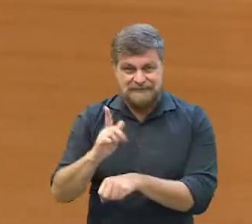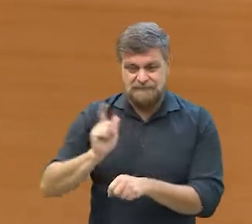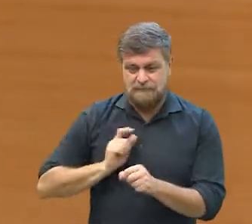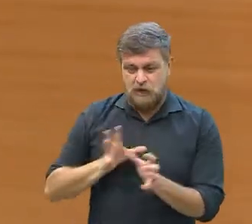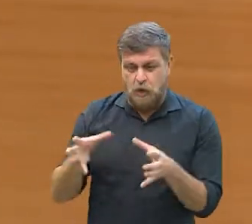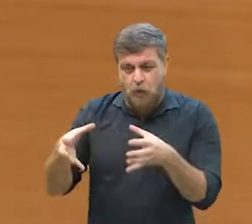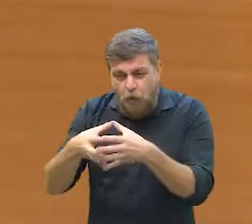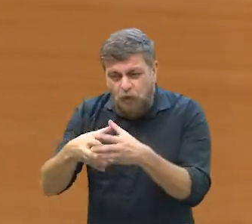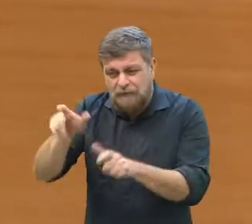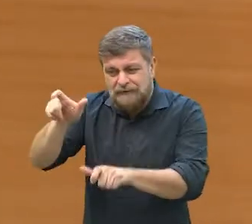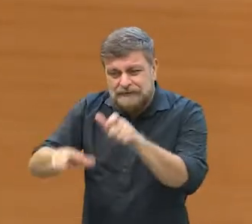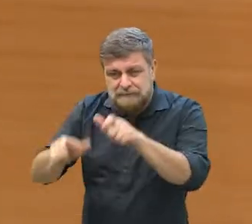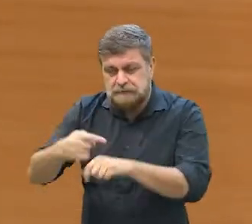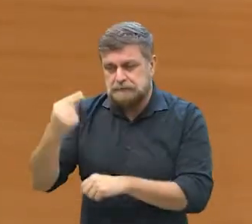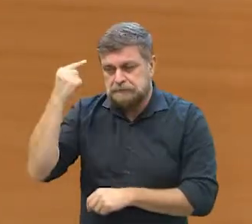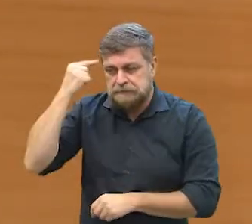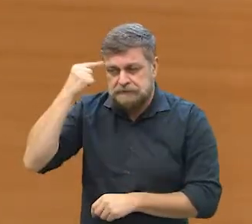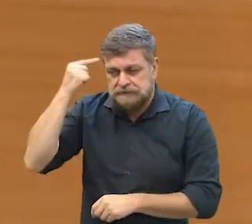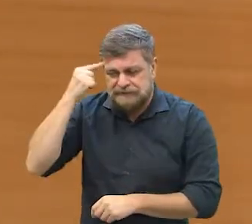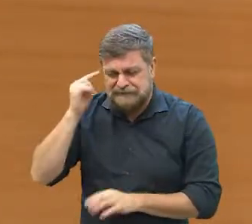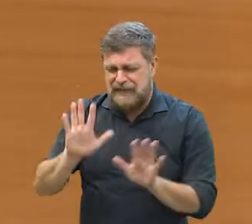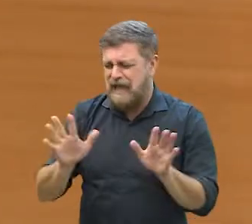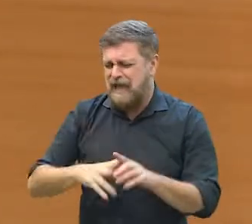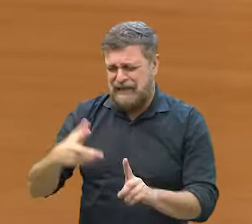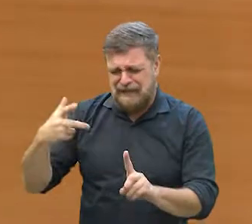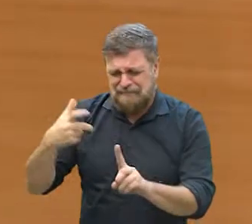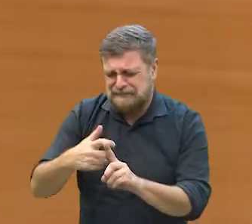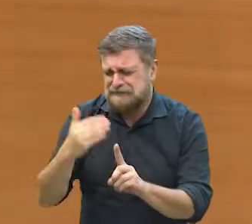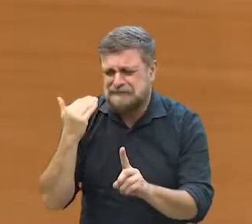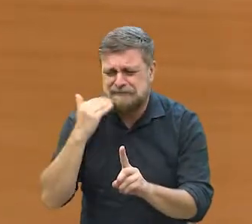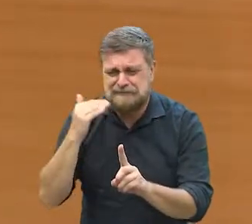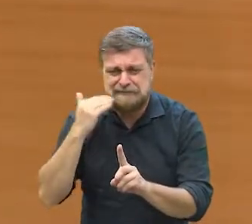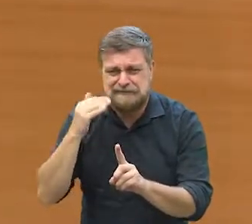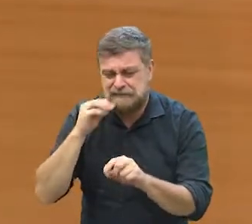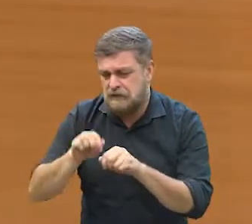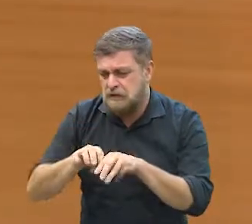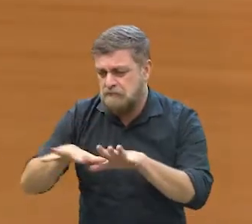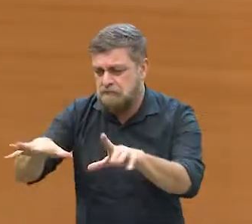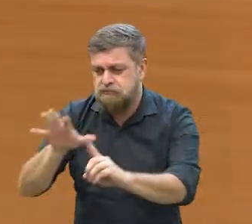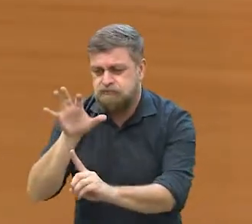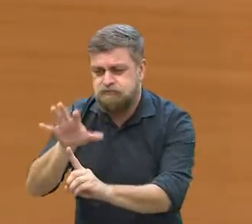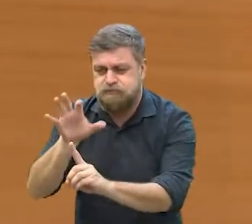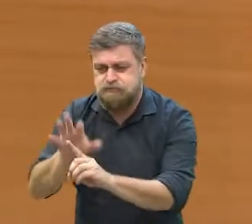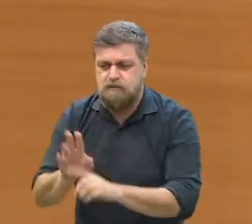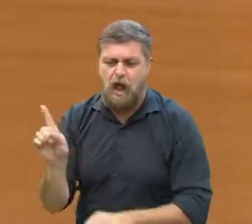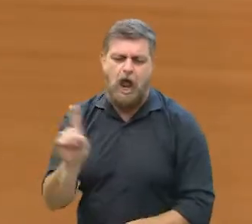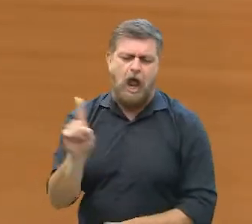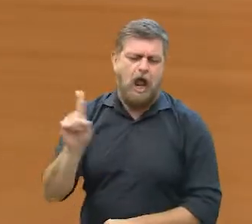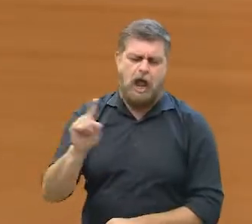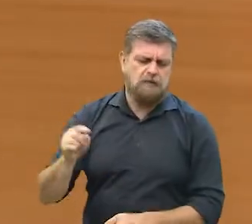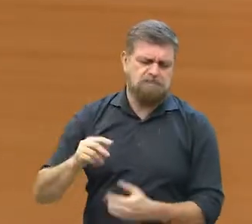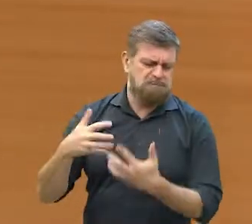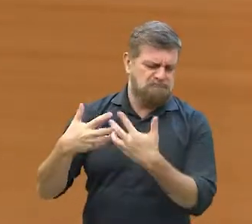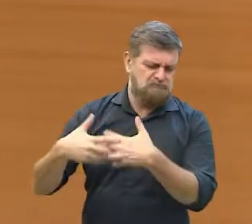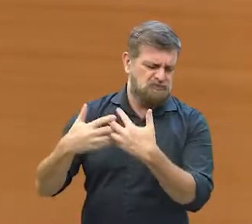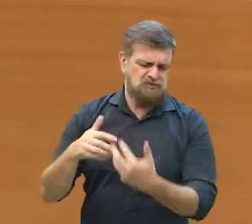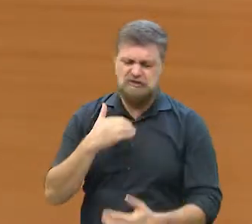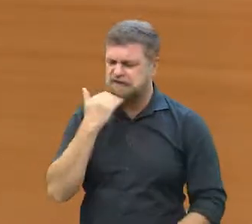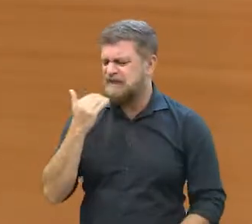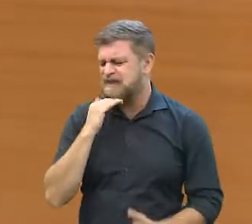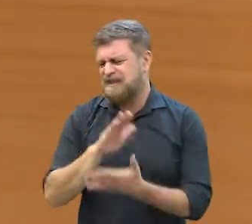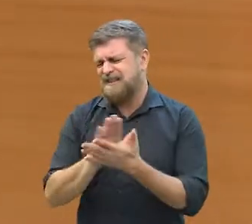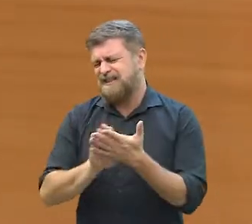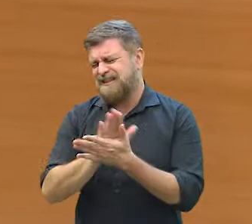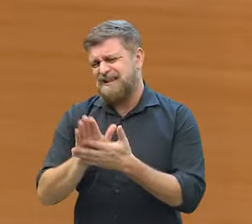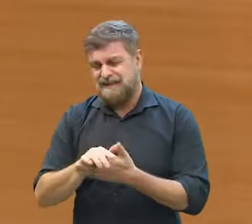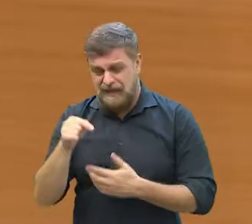existe uma corrente de pensamento no Brasil que se propagou, se alastrou negacionista, que nega a pandemia,